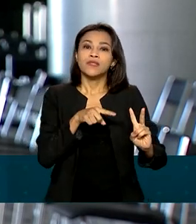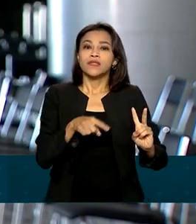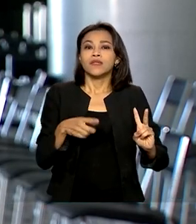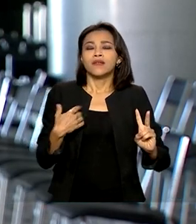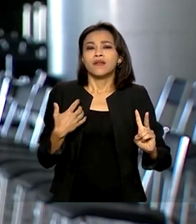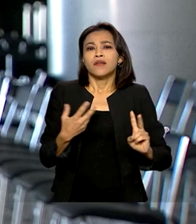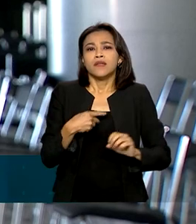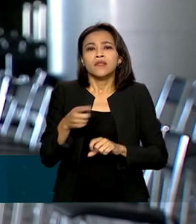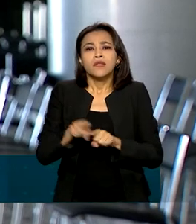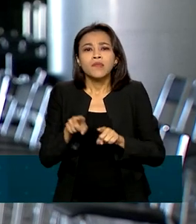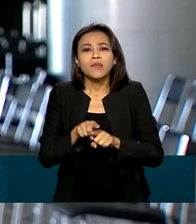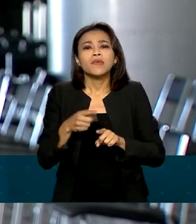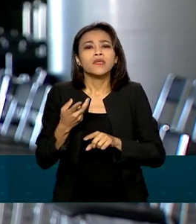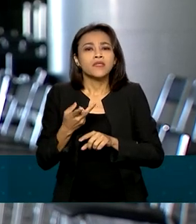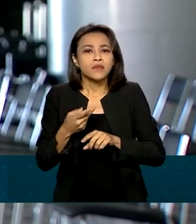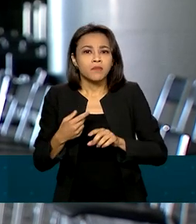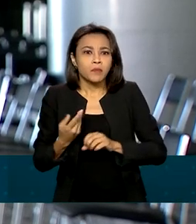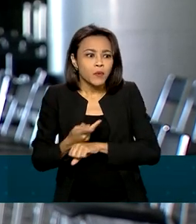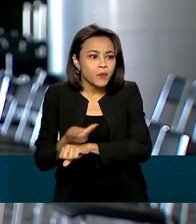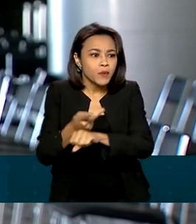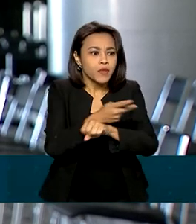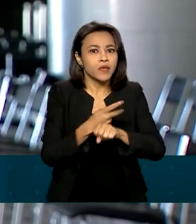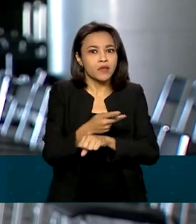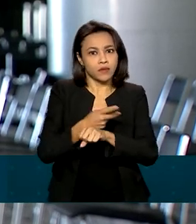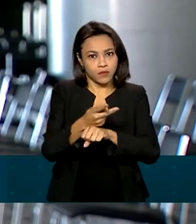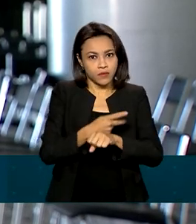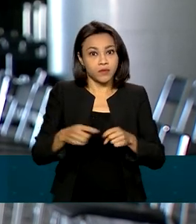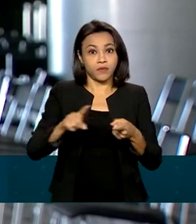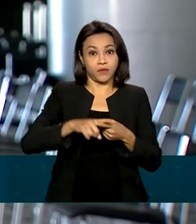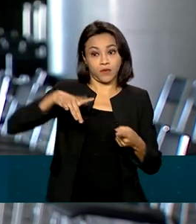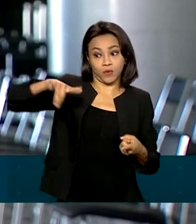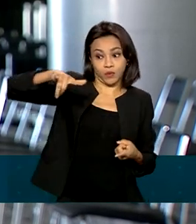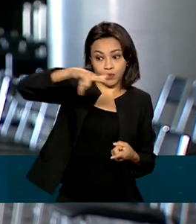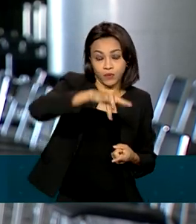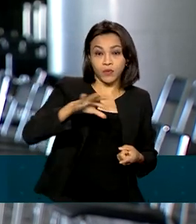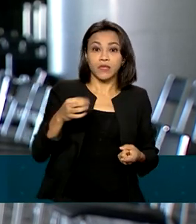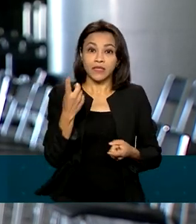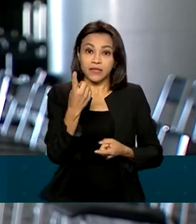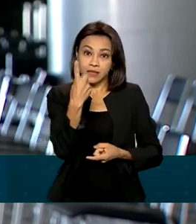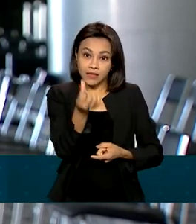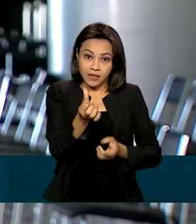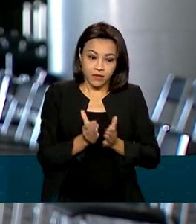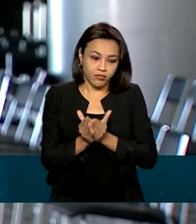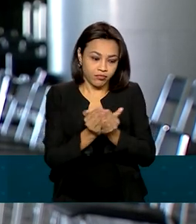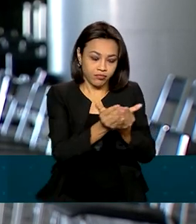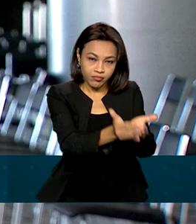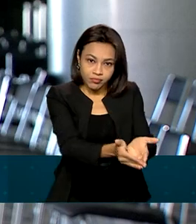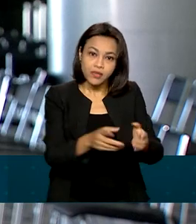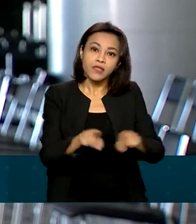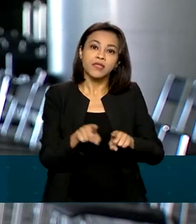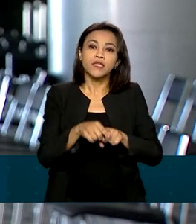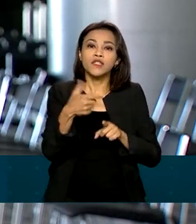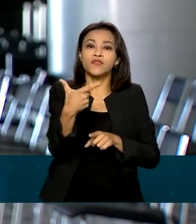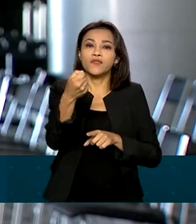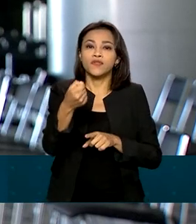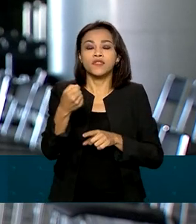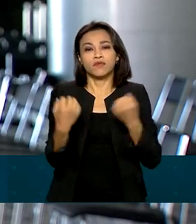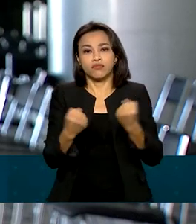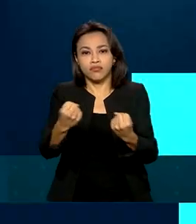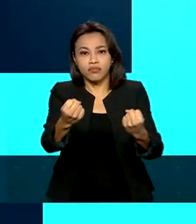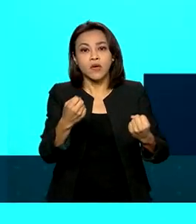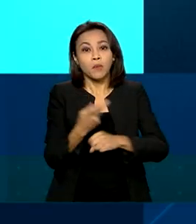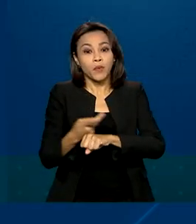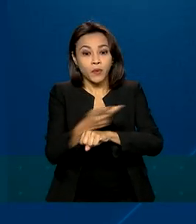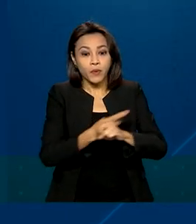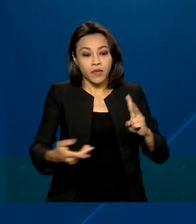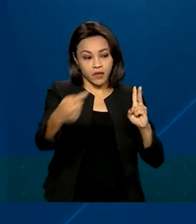estão sendo empregados na operação dois aviões, três drones, 16 embarcações e 20 viaturas. As buscas pelo indigenista